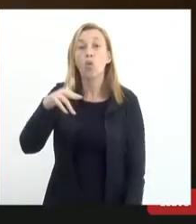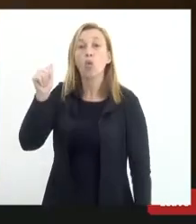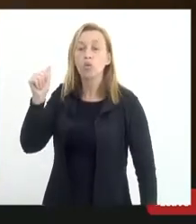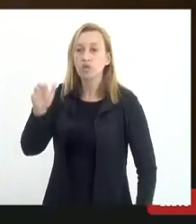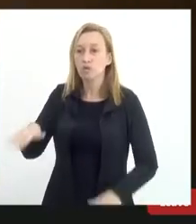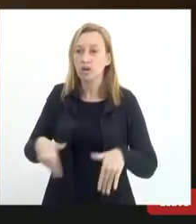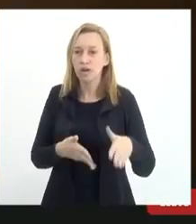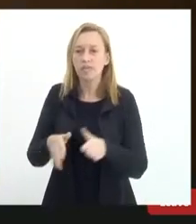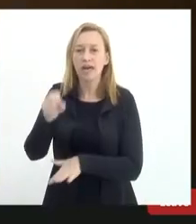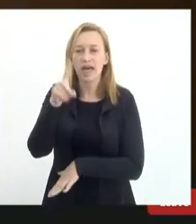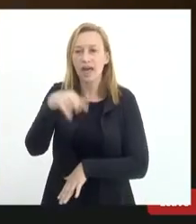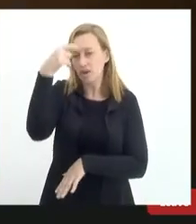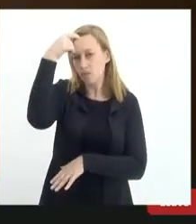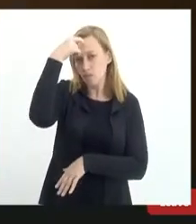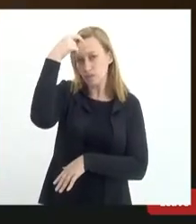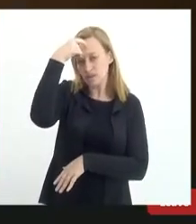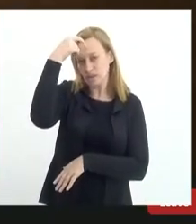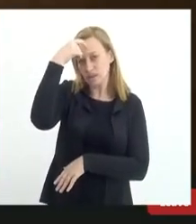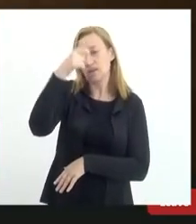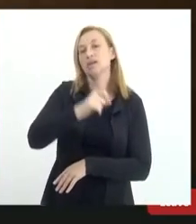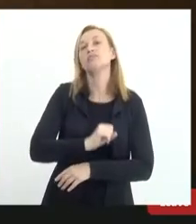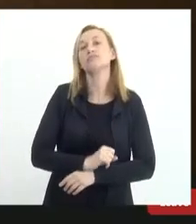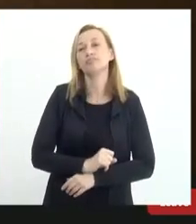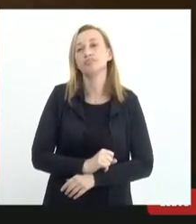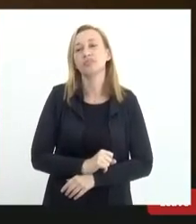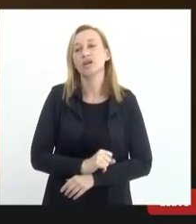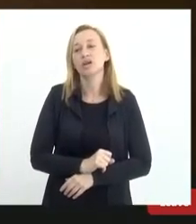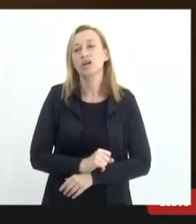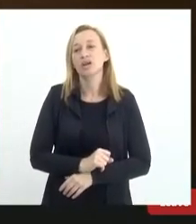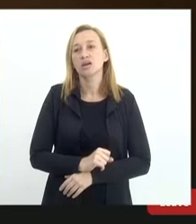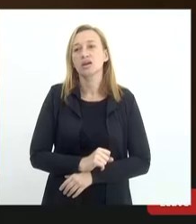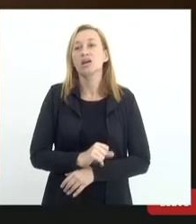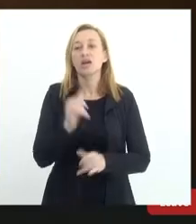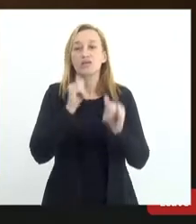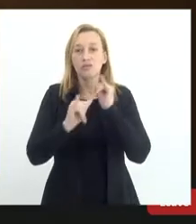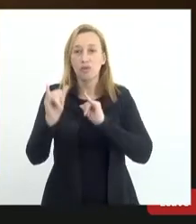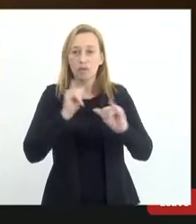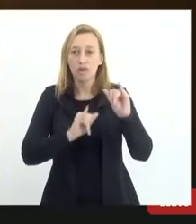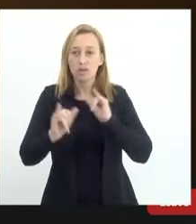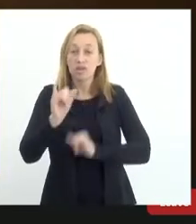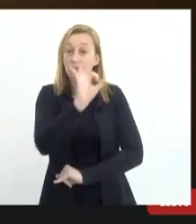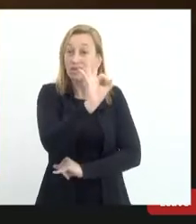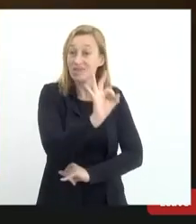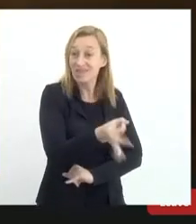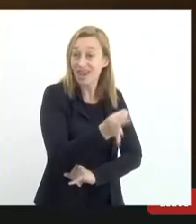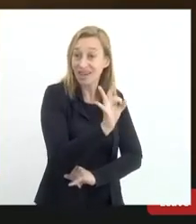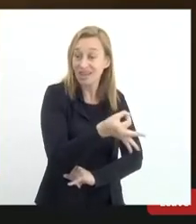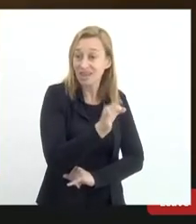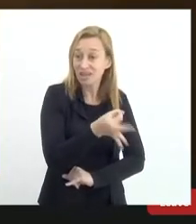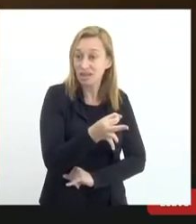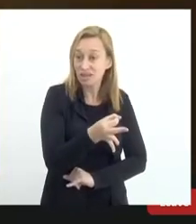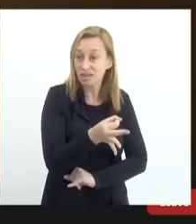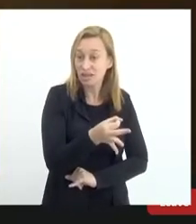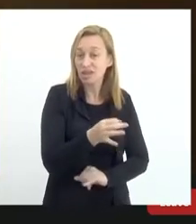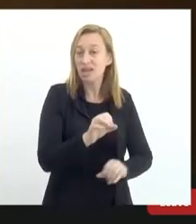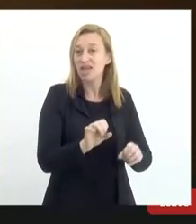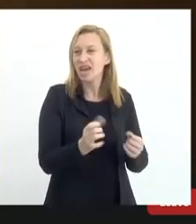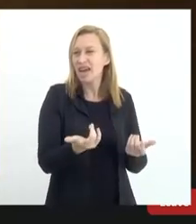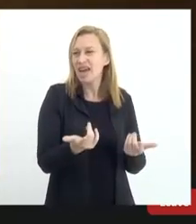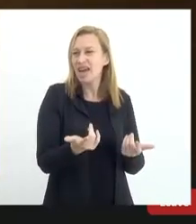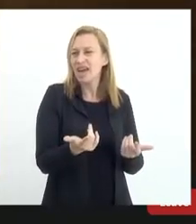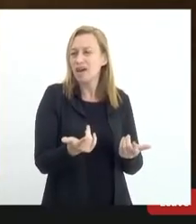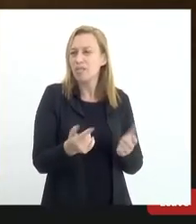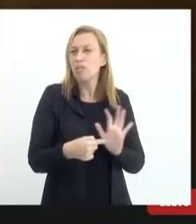é a conscientização, levar a informação certa, quebrar mitos e